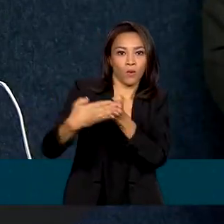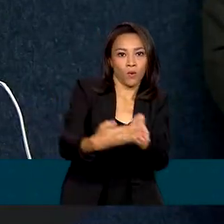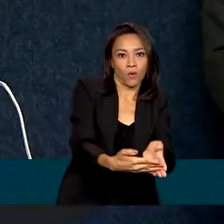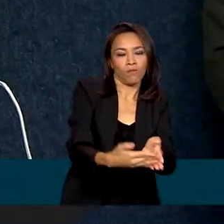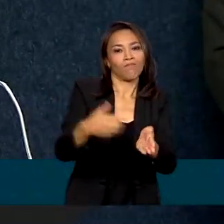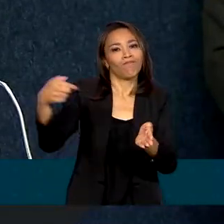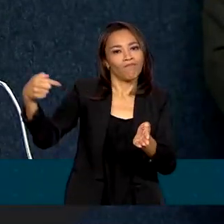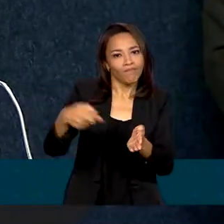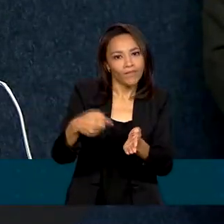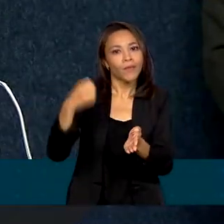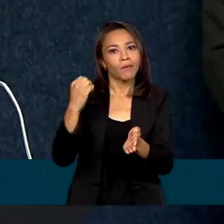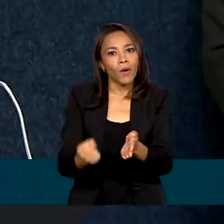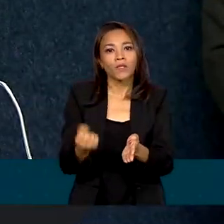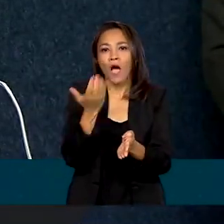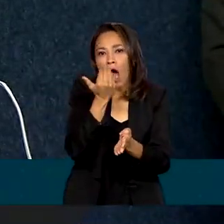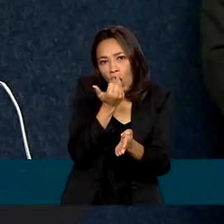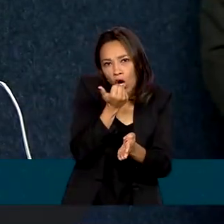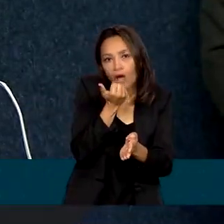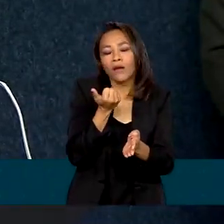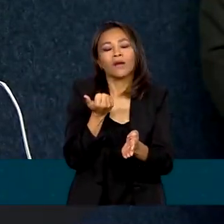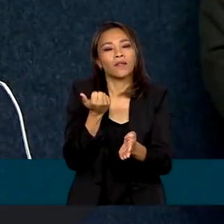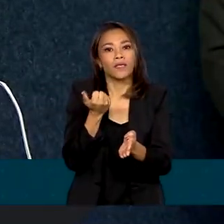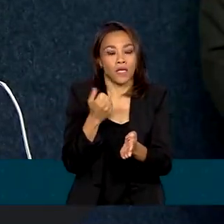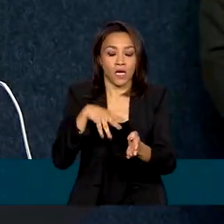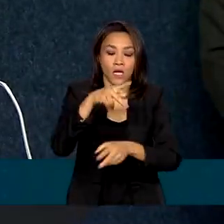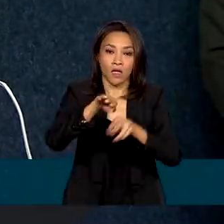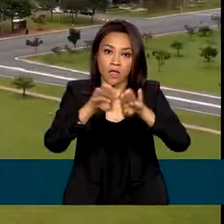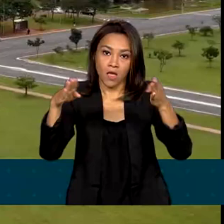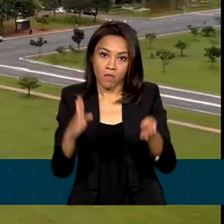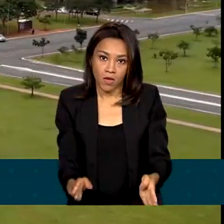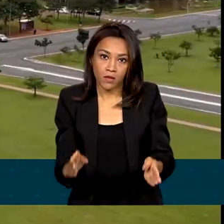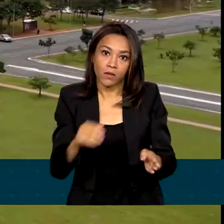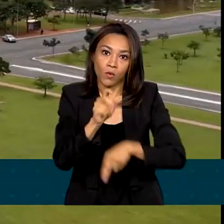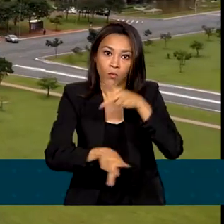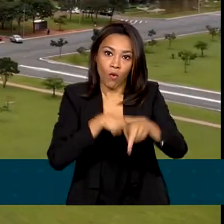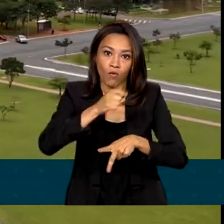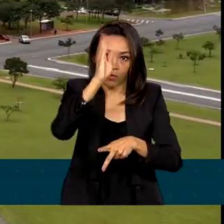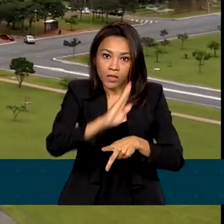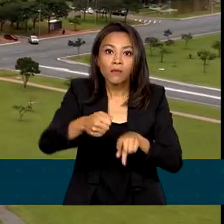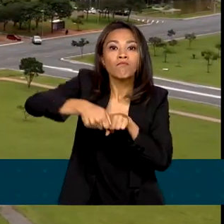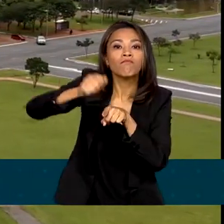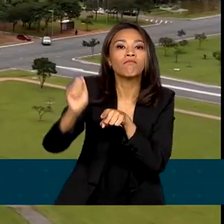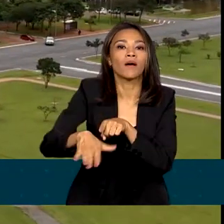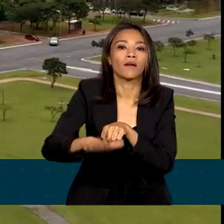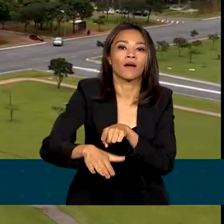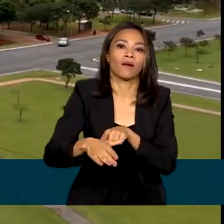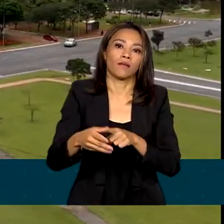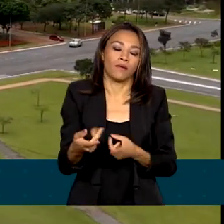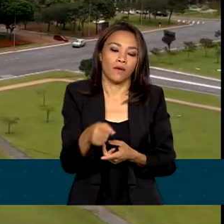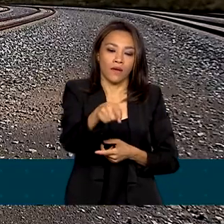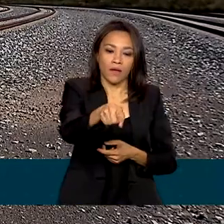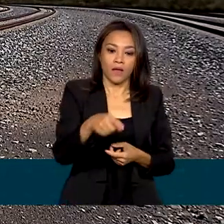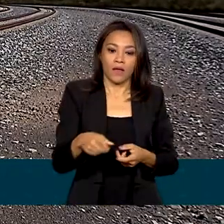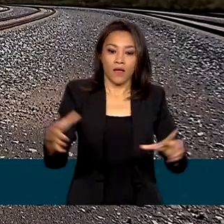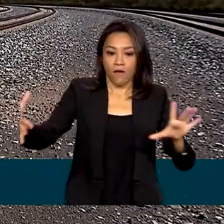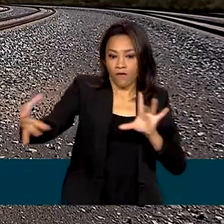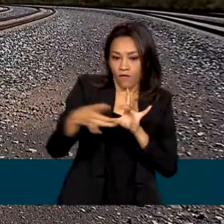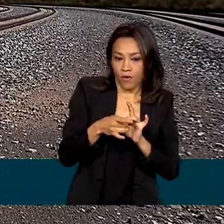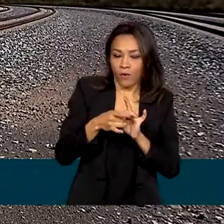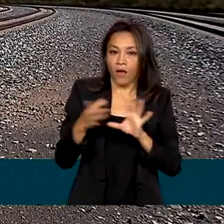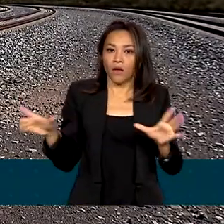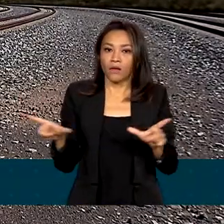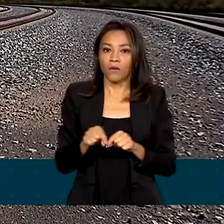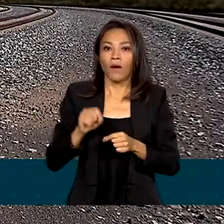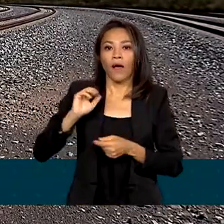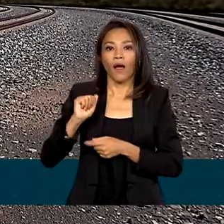tornar o alimento que vai para a mesa dos brasileiros mais barato. A empresa é vinculada ao Ministério dos Transportes e é responsável